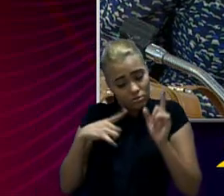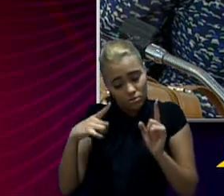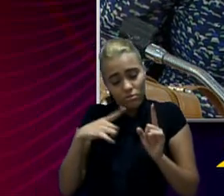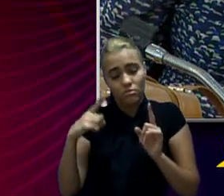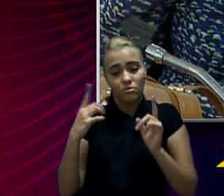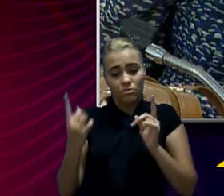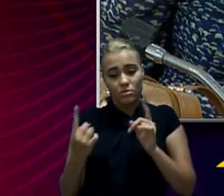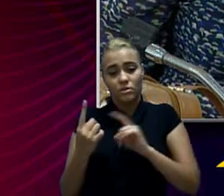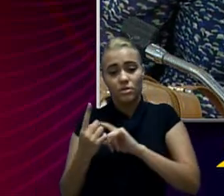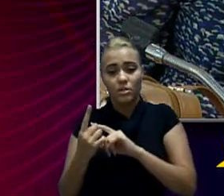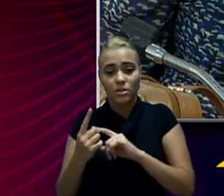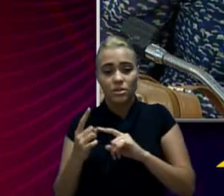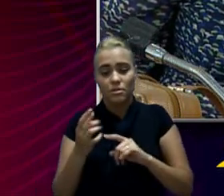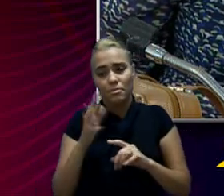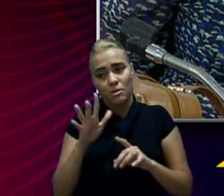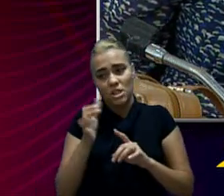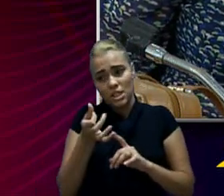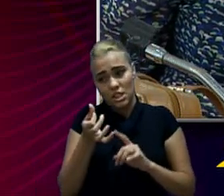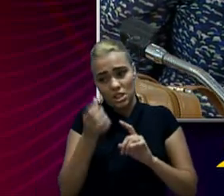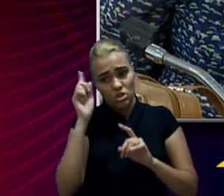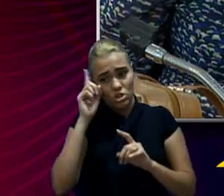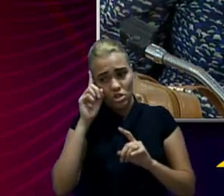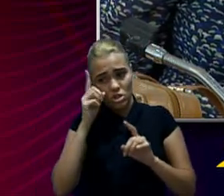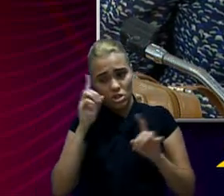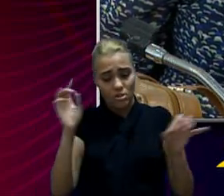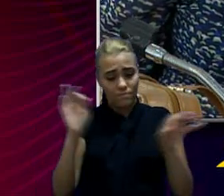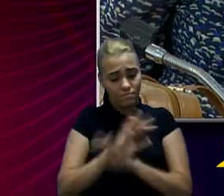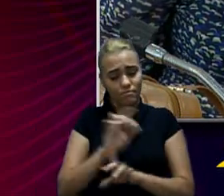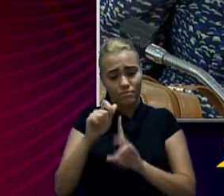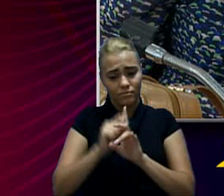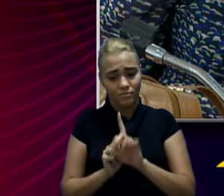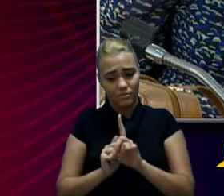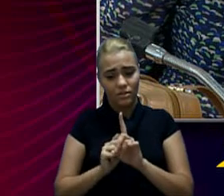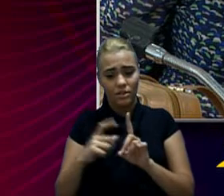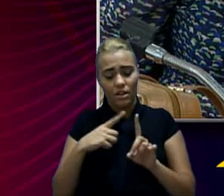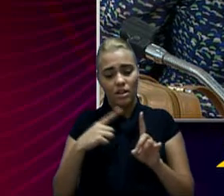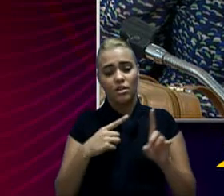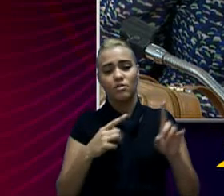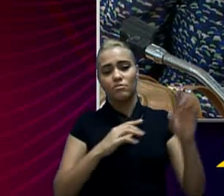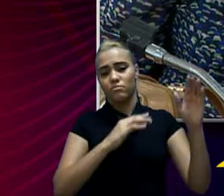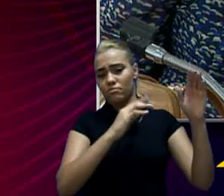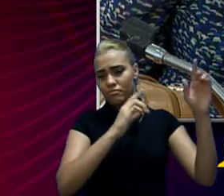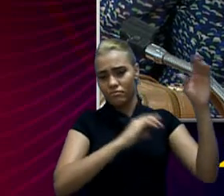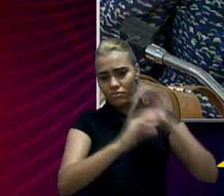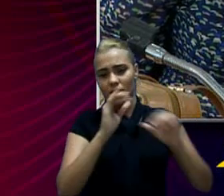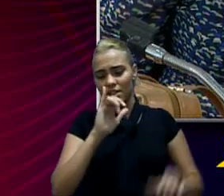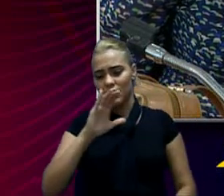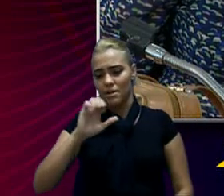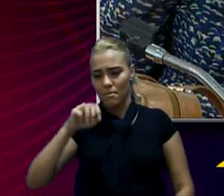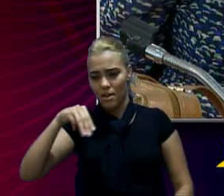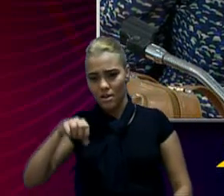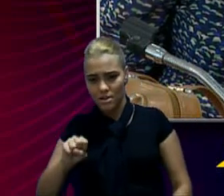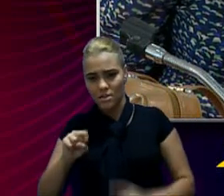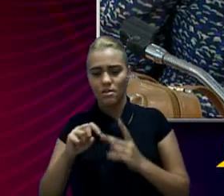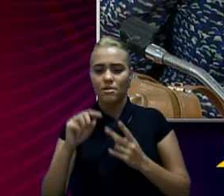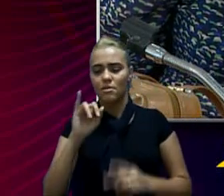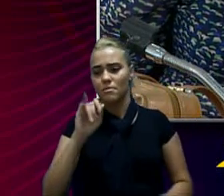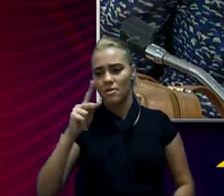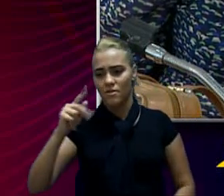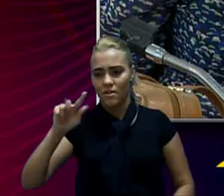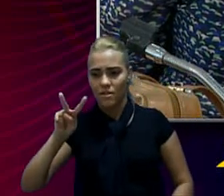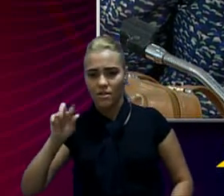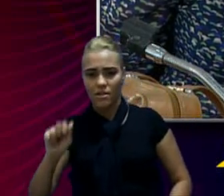esses praticamente seis dias, não é? Para encerrar o mês, nós temos ainda transferências de ICMS, IPVA também para acontecer.